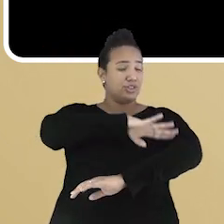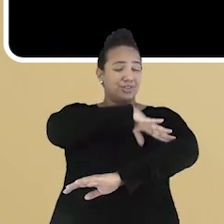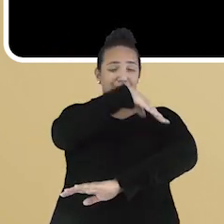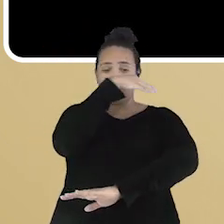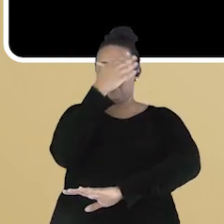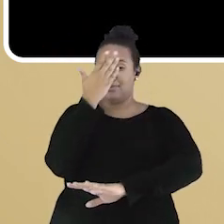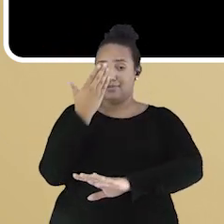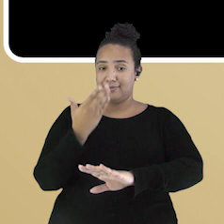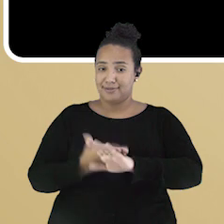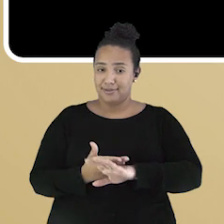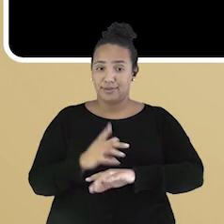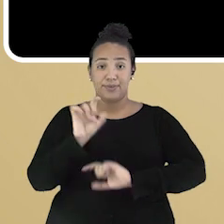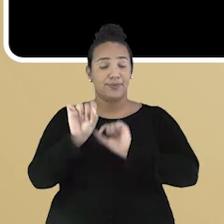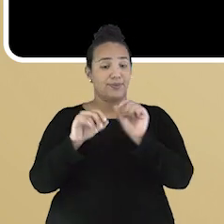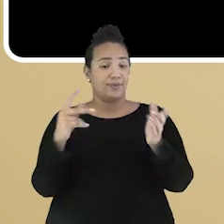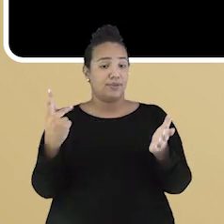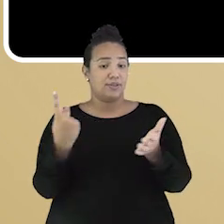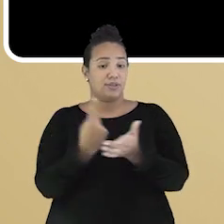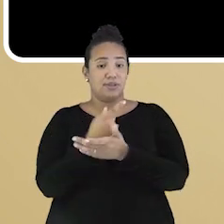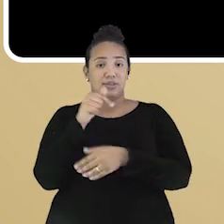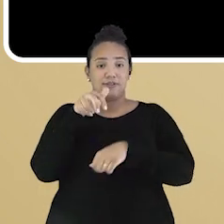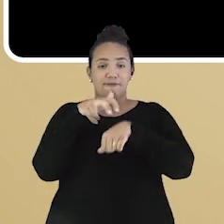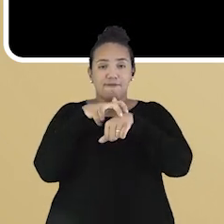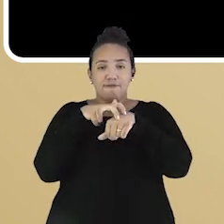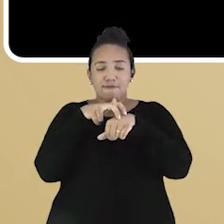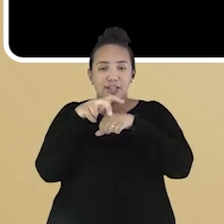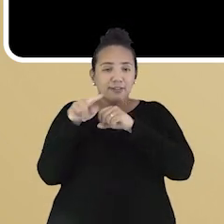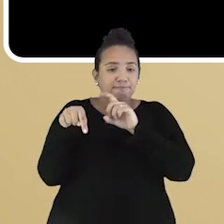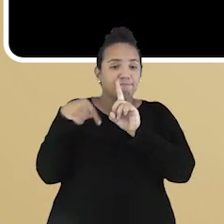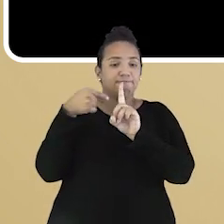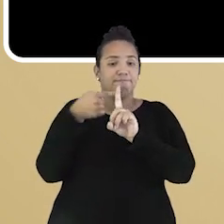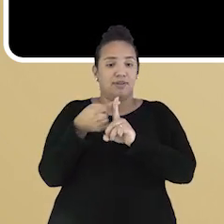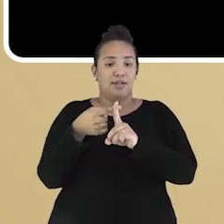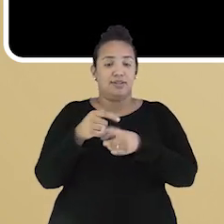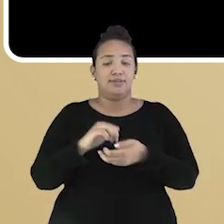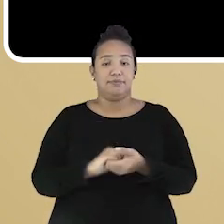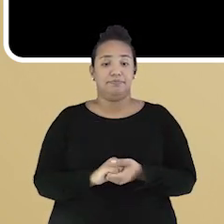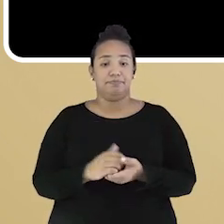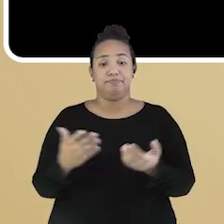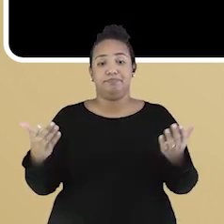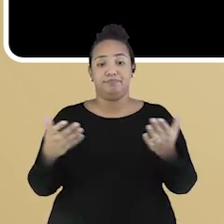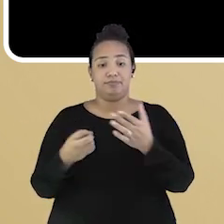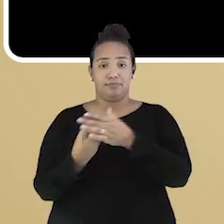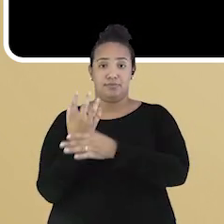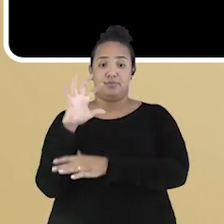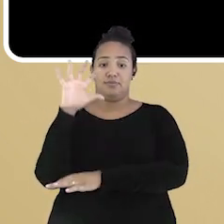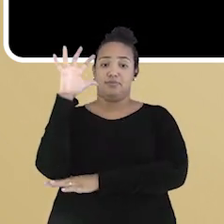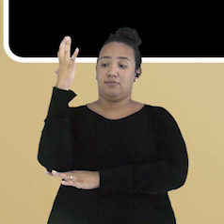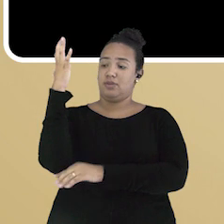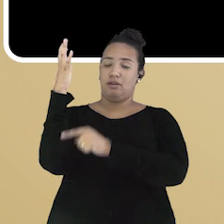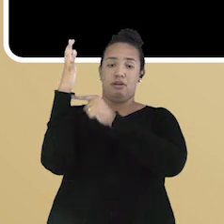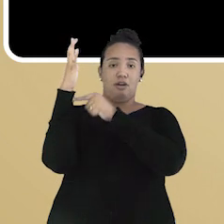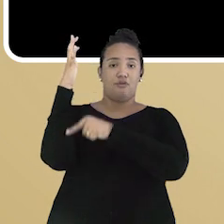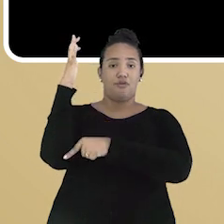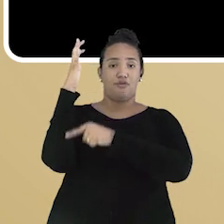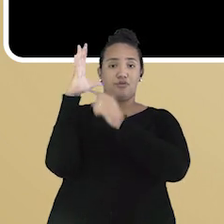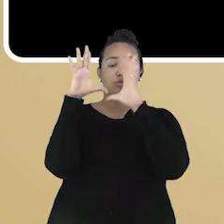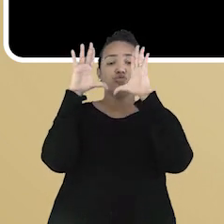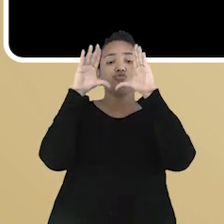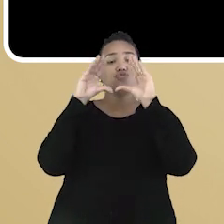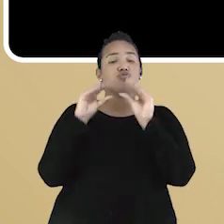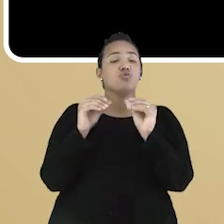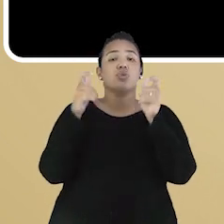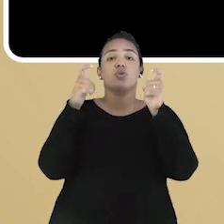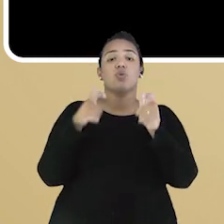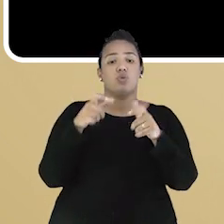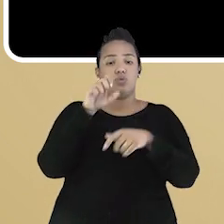inteiro. Isso vai fazer com que eles fiquem mais verdinhos. Os troncos das árvores são mais escuros na